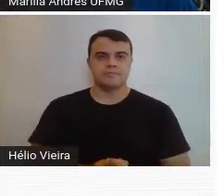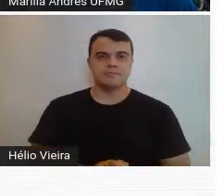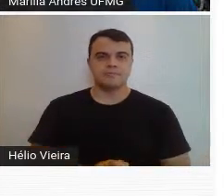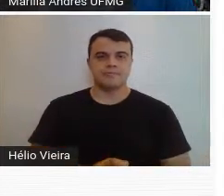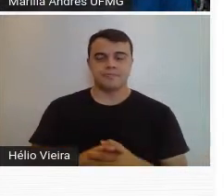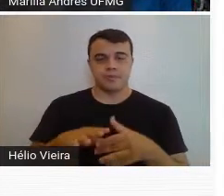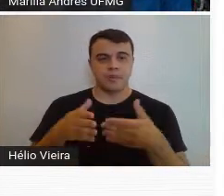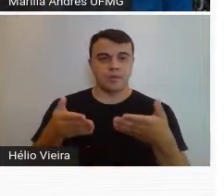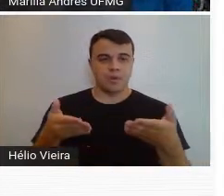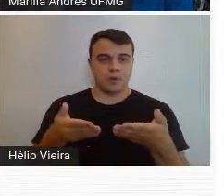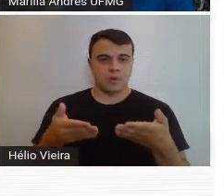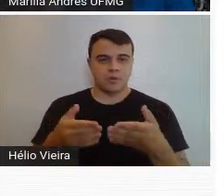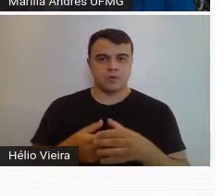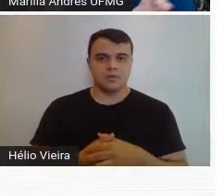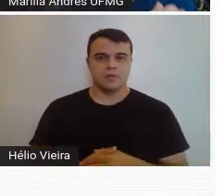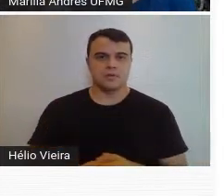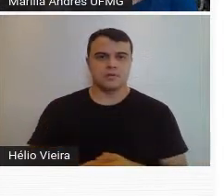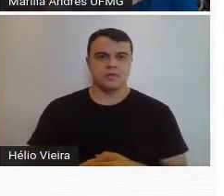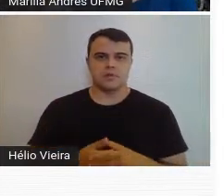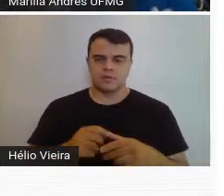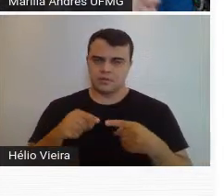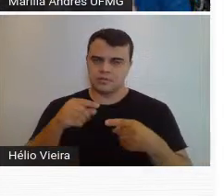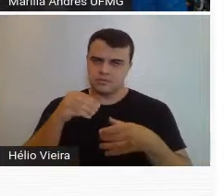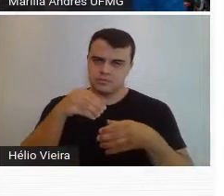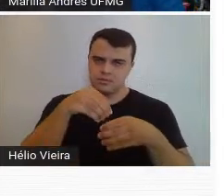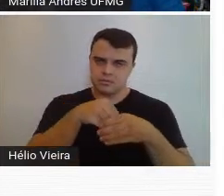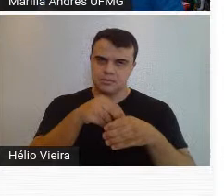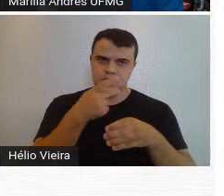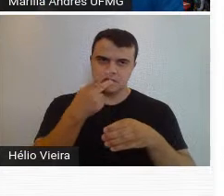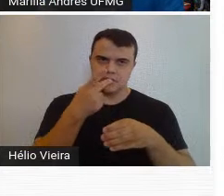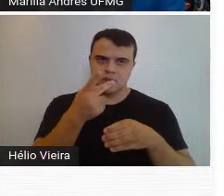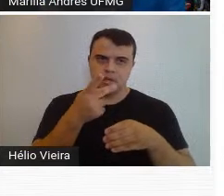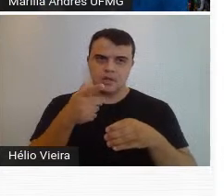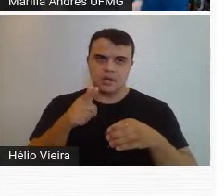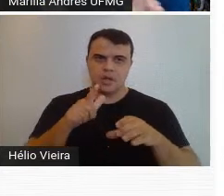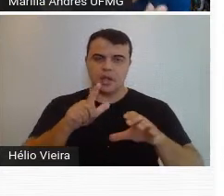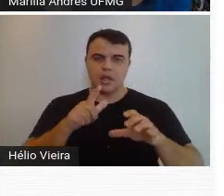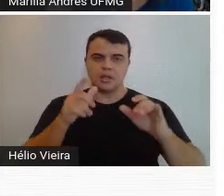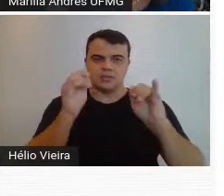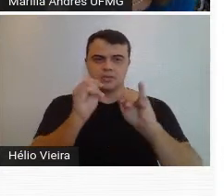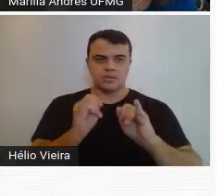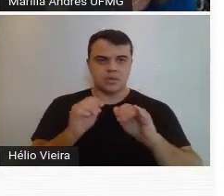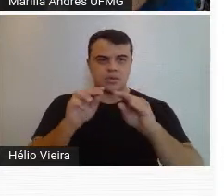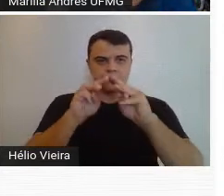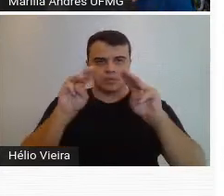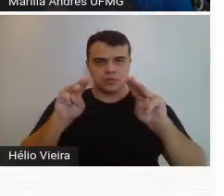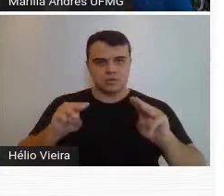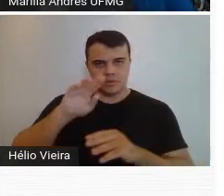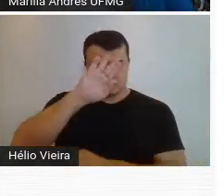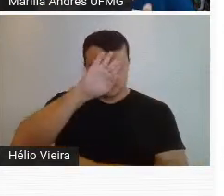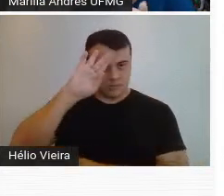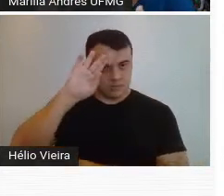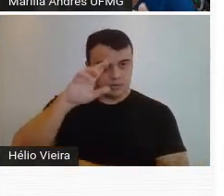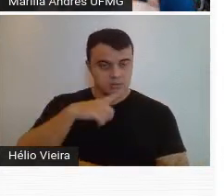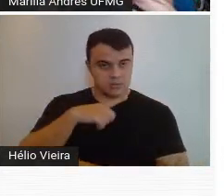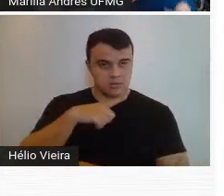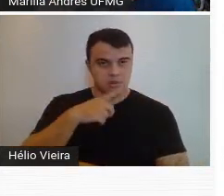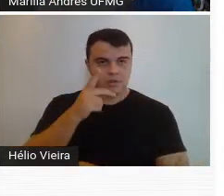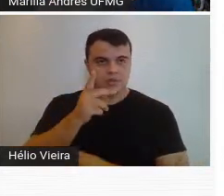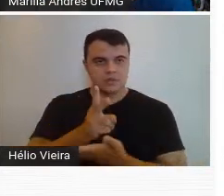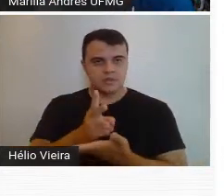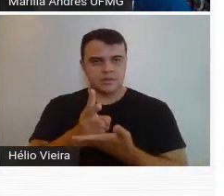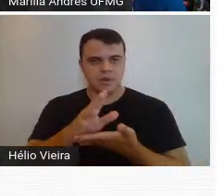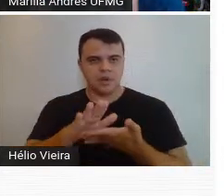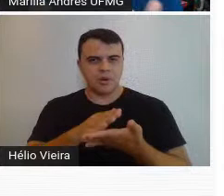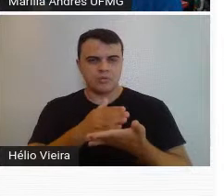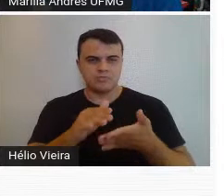Bom, aí um depoimento dele, aqui uma escultura que está no Museu de Arte da Pampulha. Eu vou mostrar sempre alguns